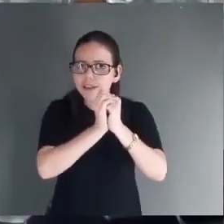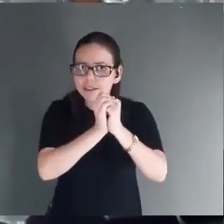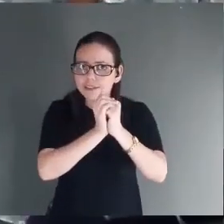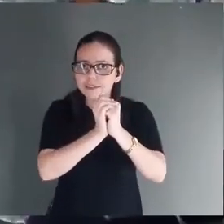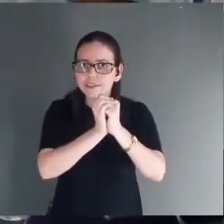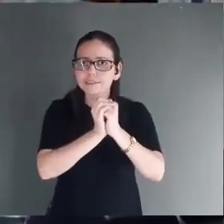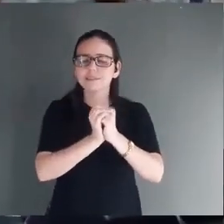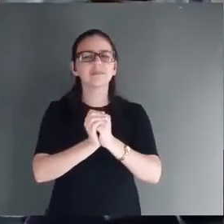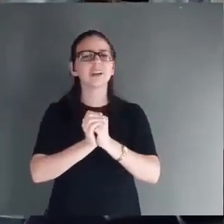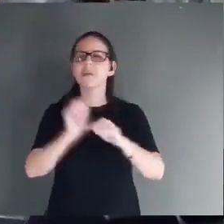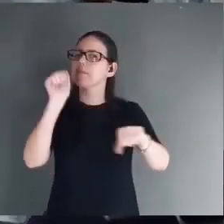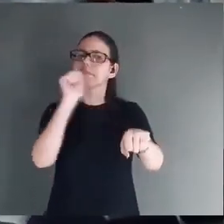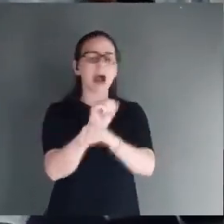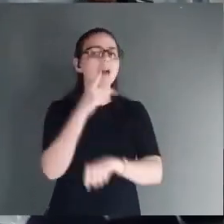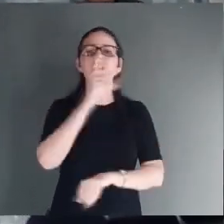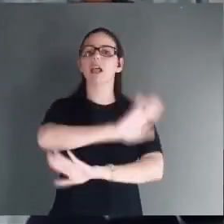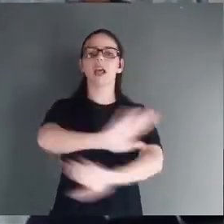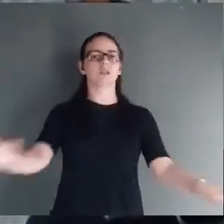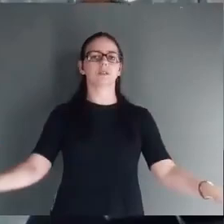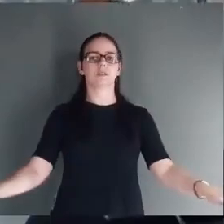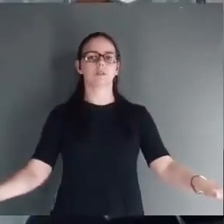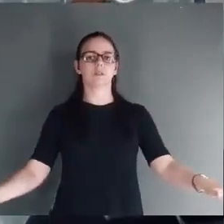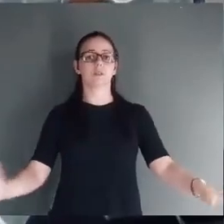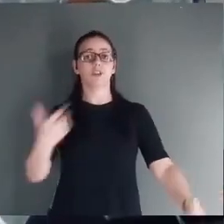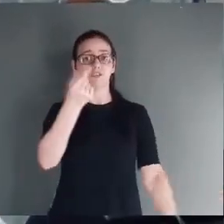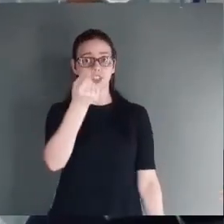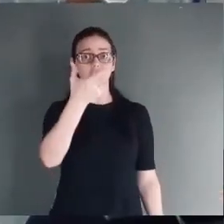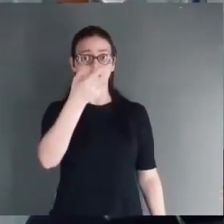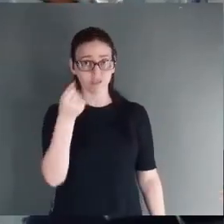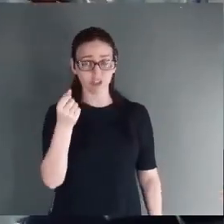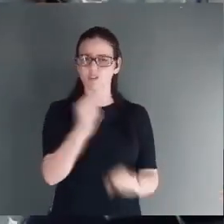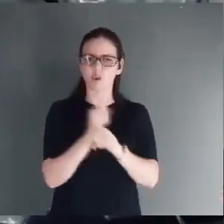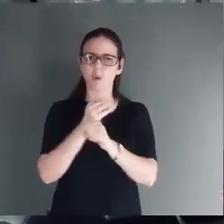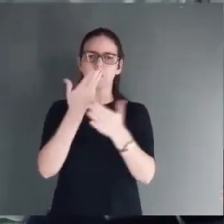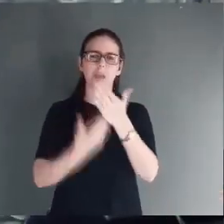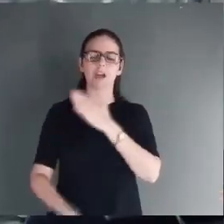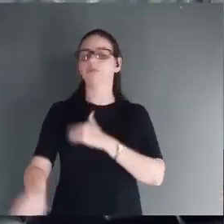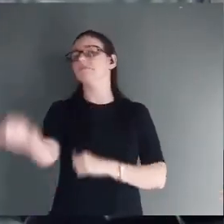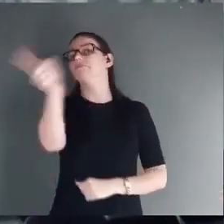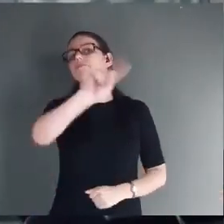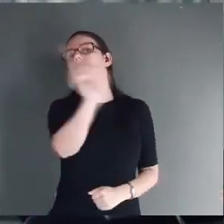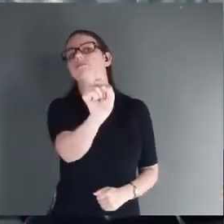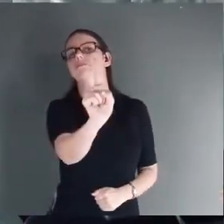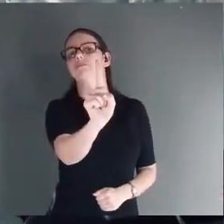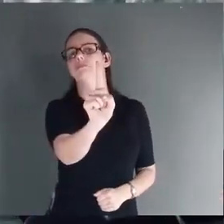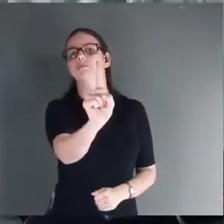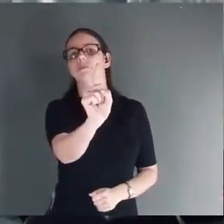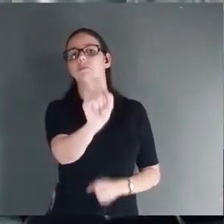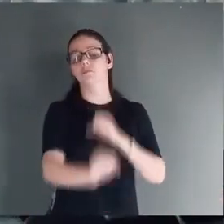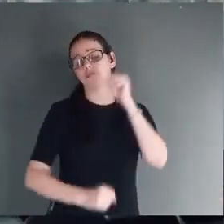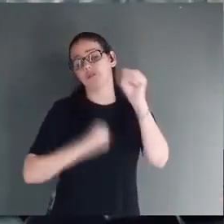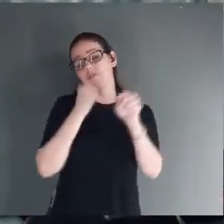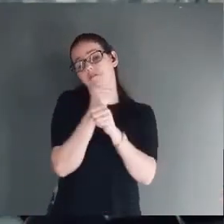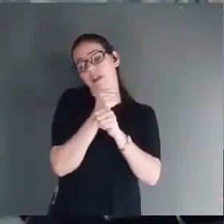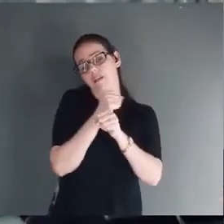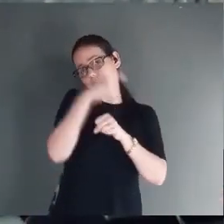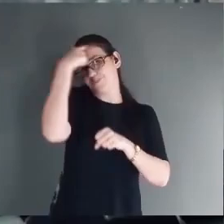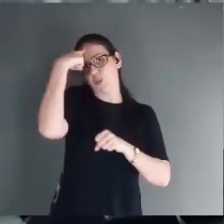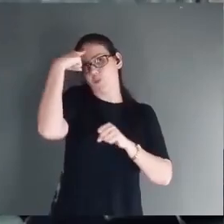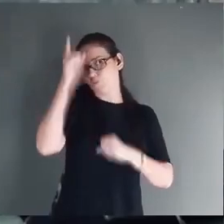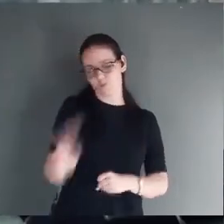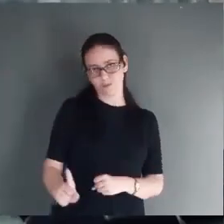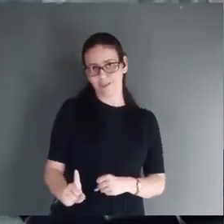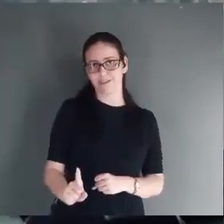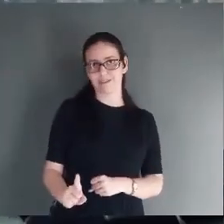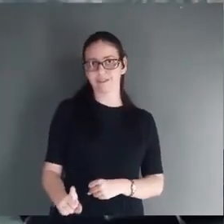Amém Não coloque isso Nos seus lábios Dois mil e vinte Não foi um ano perdido O que será o ano que vem Eu não